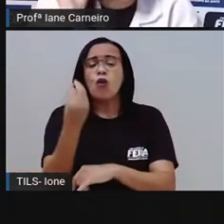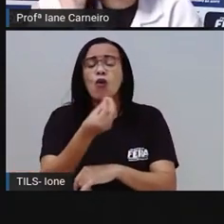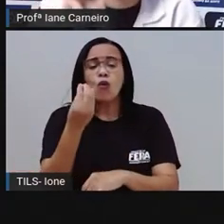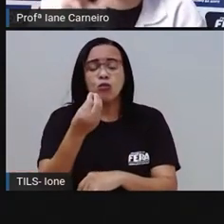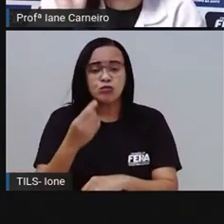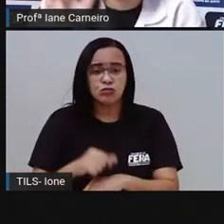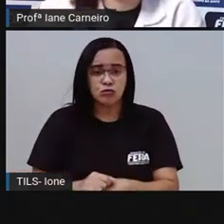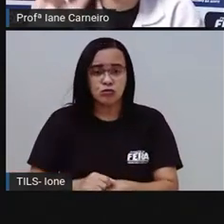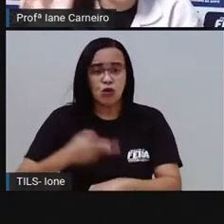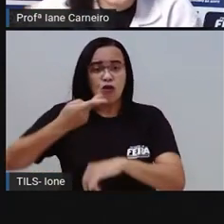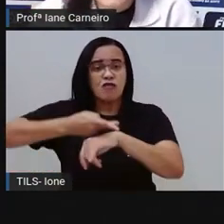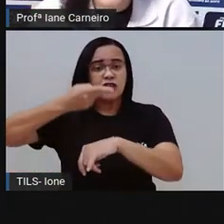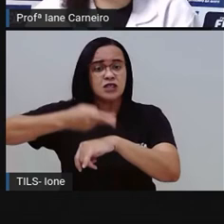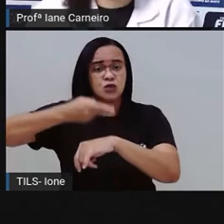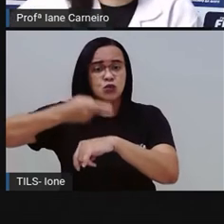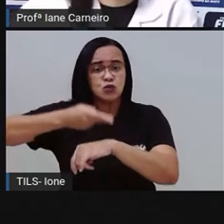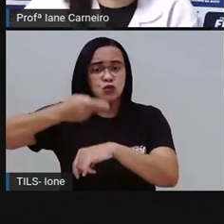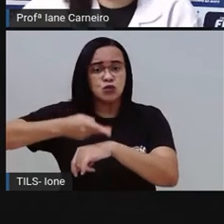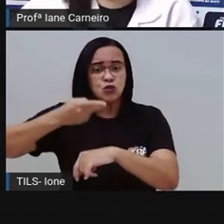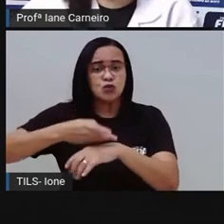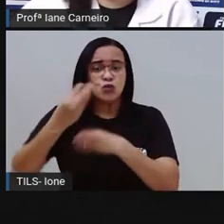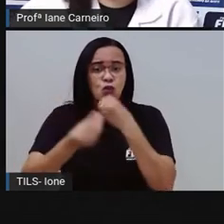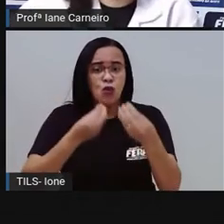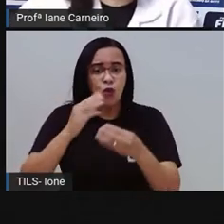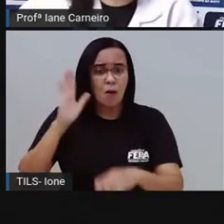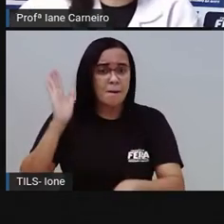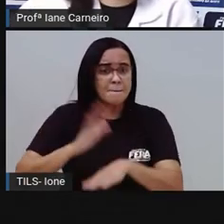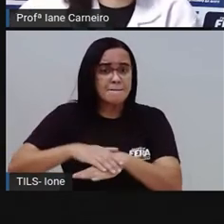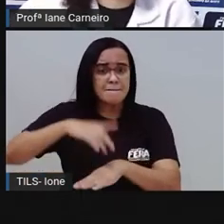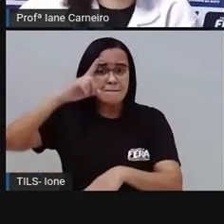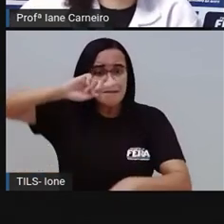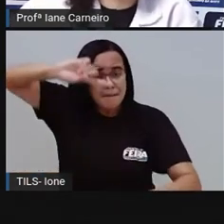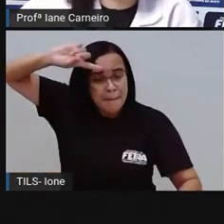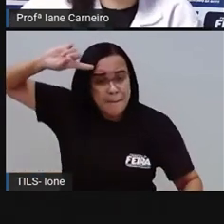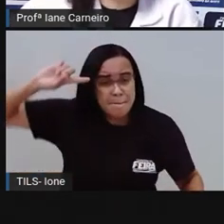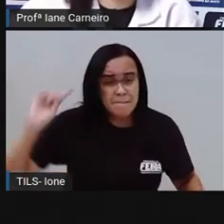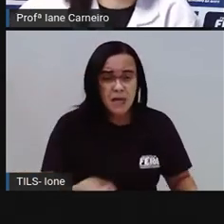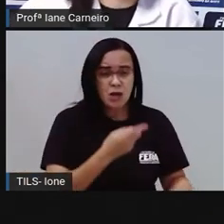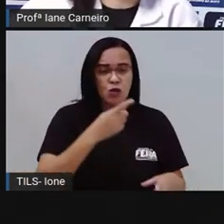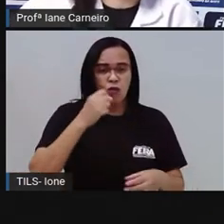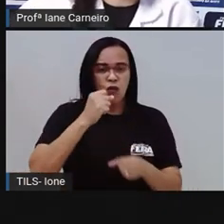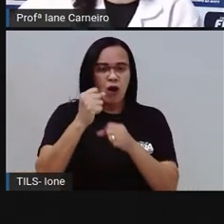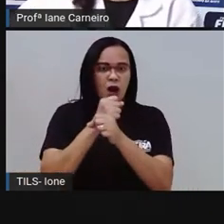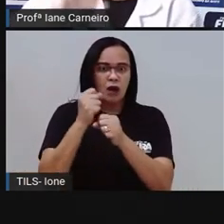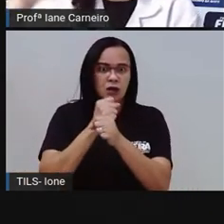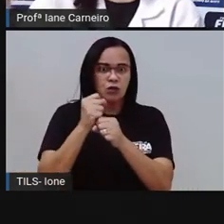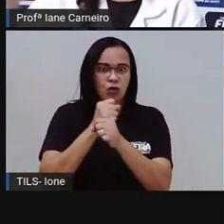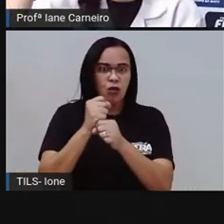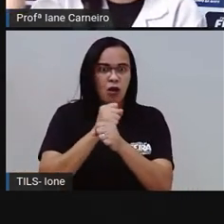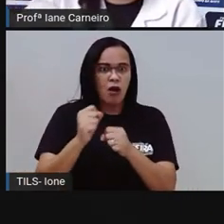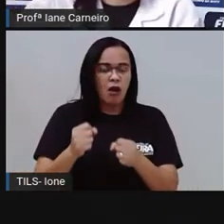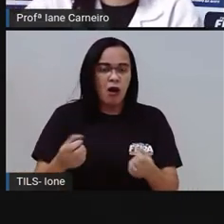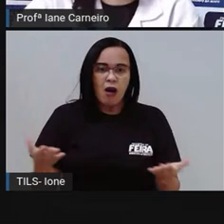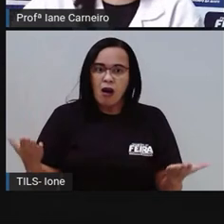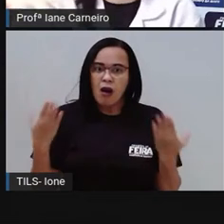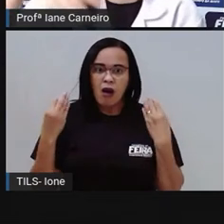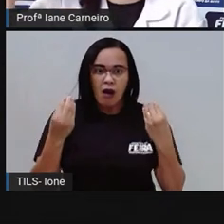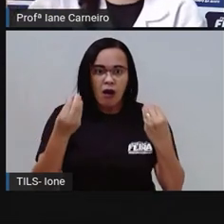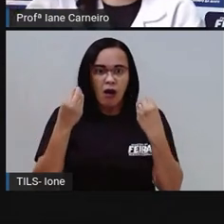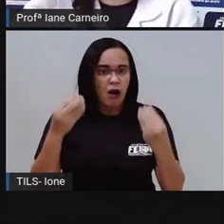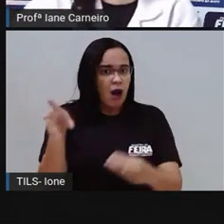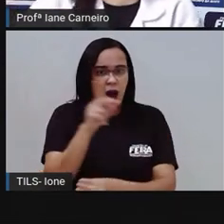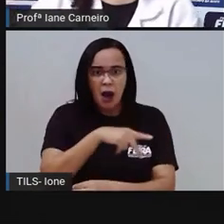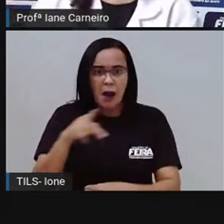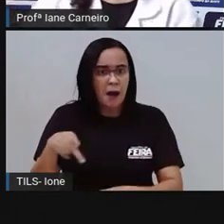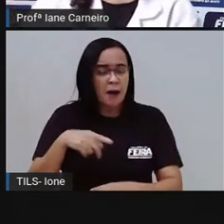mais de mil anos. Imagine, muito tempo, muito tempo. A Pró não consegue nem explicar para vocês a